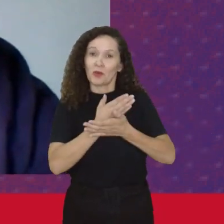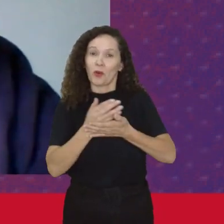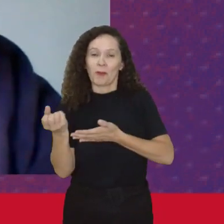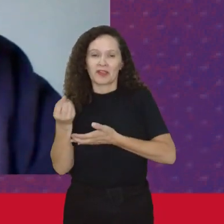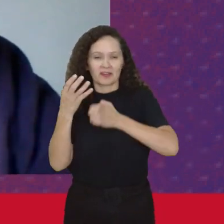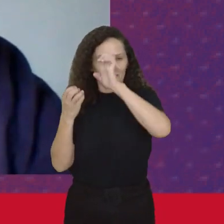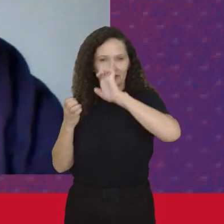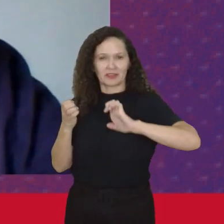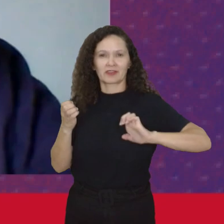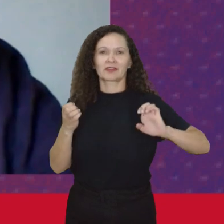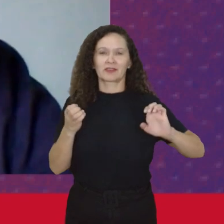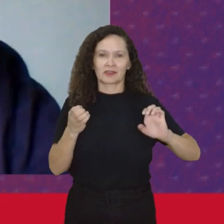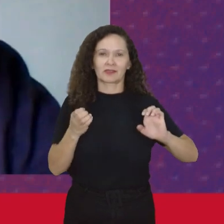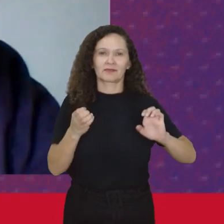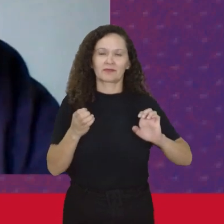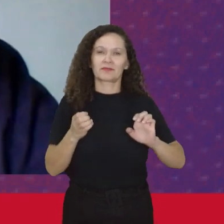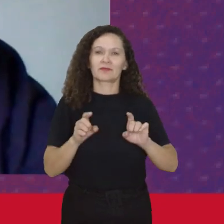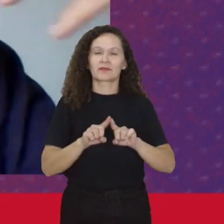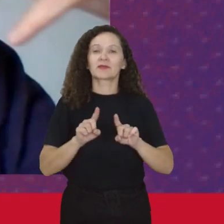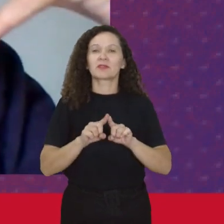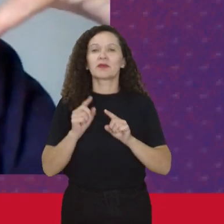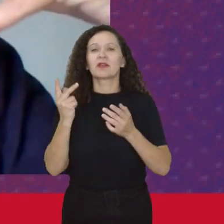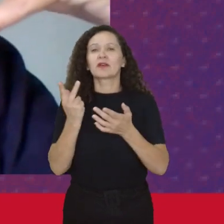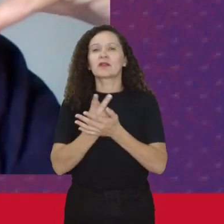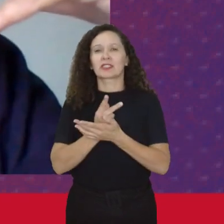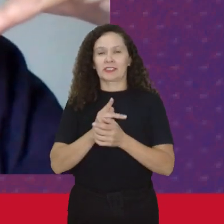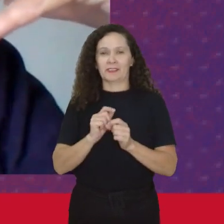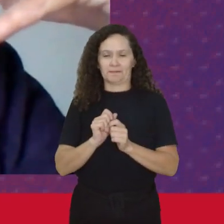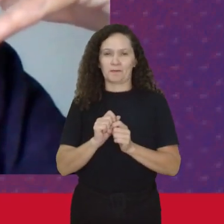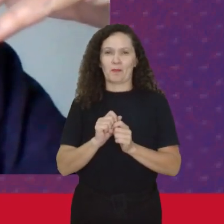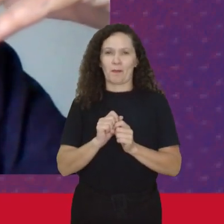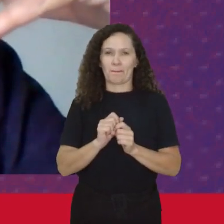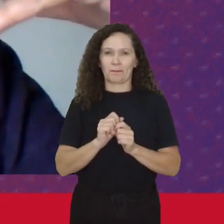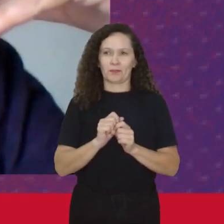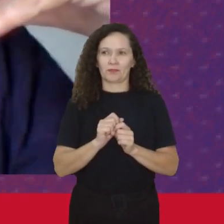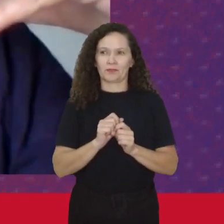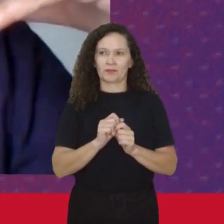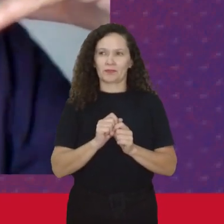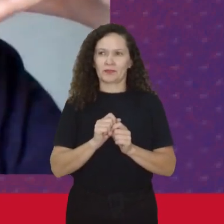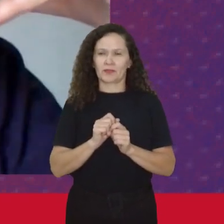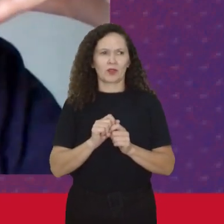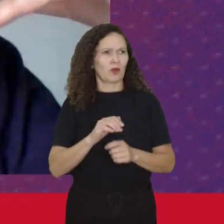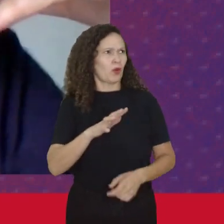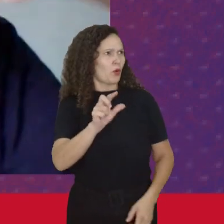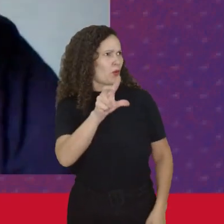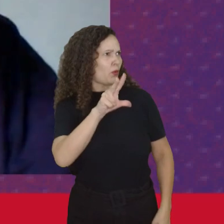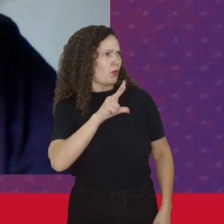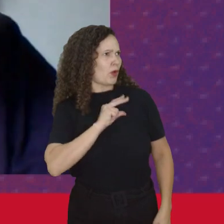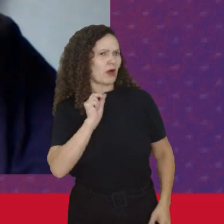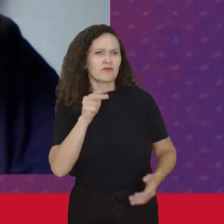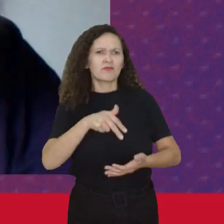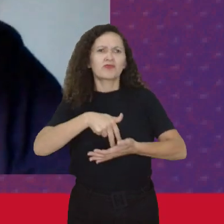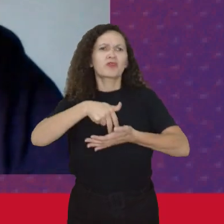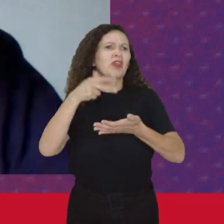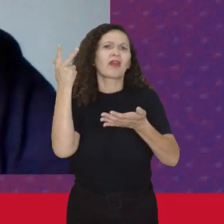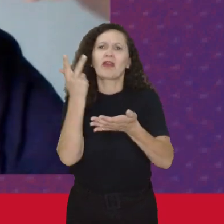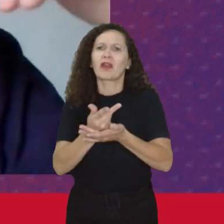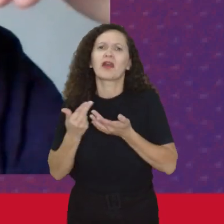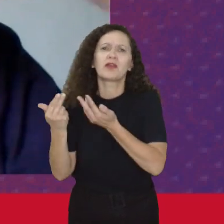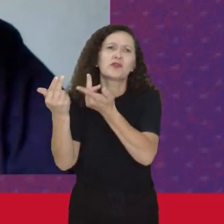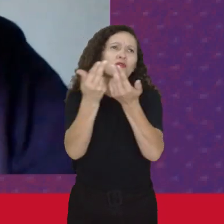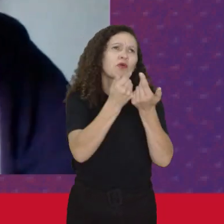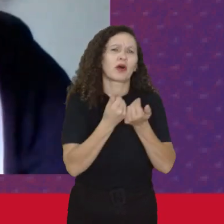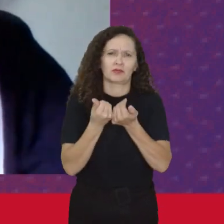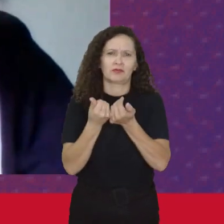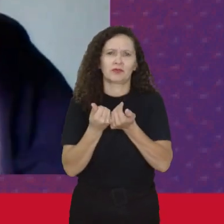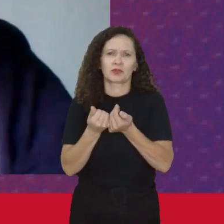esquerda E outra vez As mulheres Têm uma fala De uma Que falam assim Nossa Eu estou aqui Fazendo as mesmas coisas Eu estou